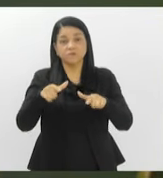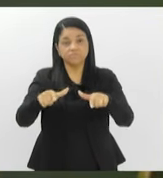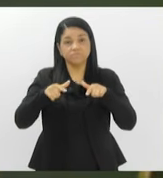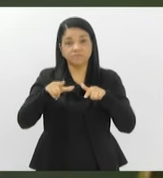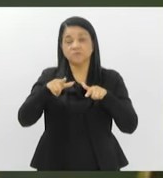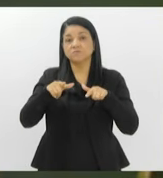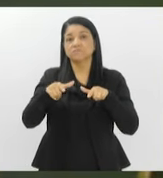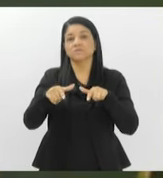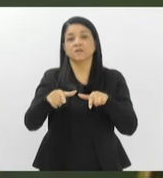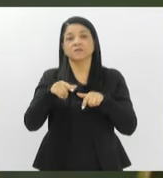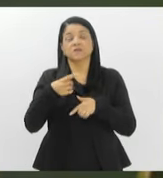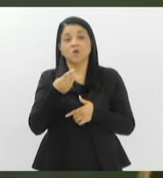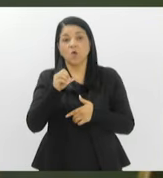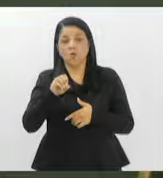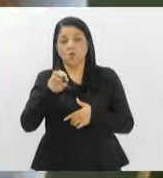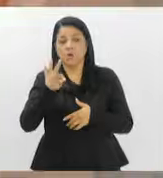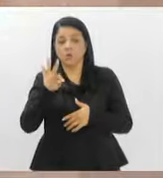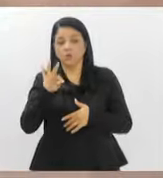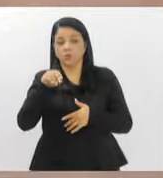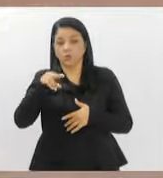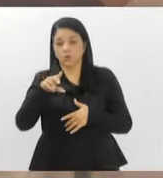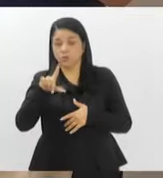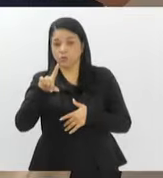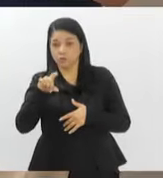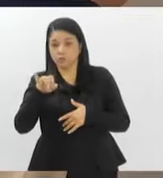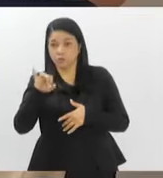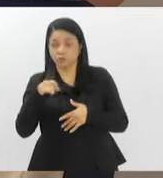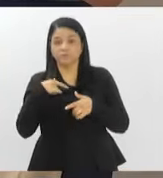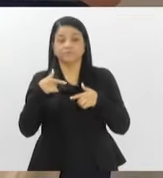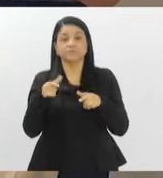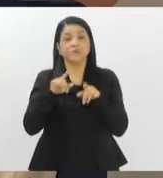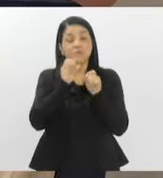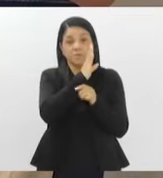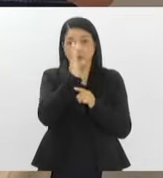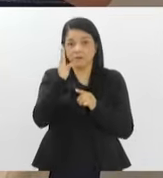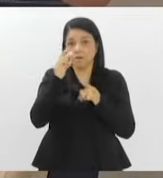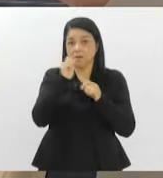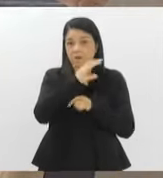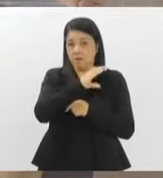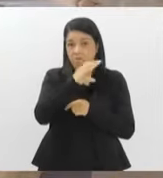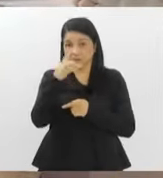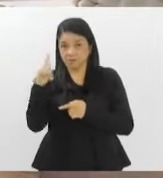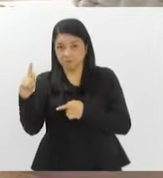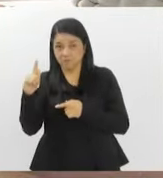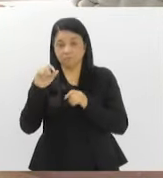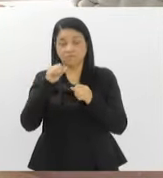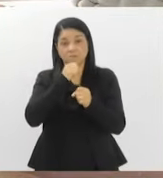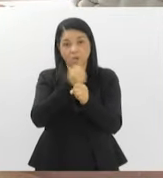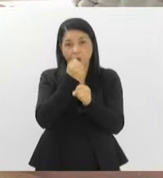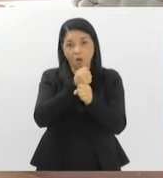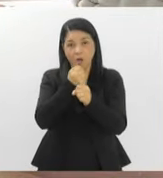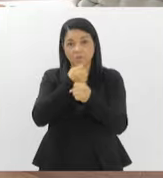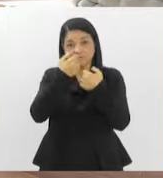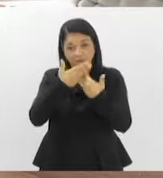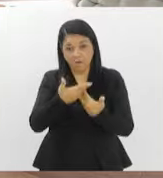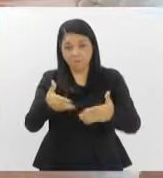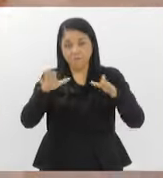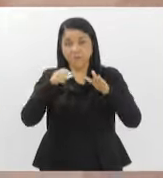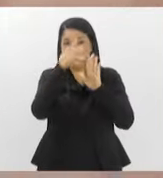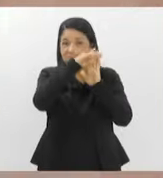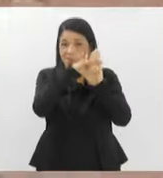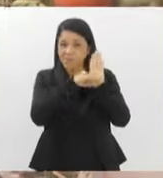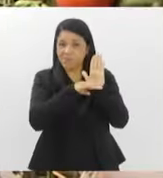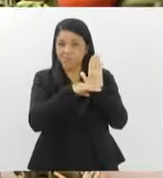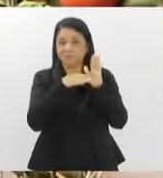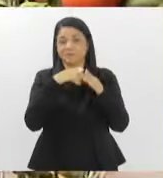doutor honoris causa da UERJ. Biblioteca de Campo Grande é reformada e vai ampliar programa educativo na Zona Oeste.